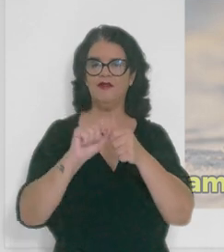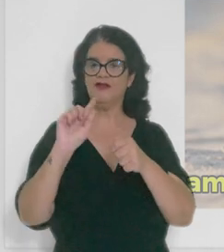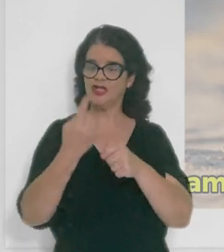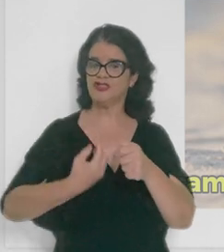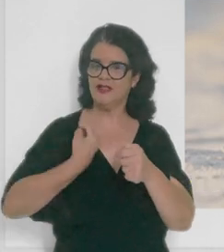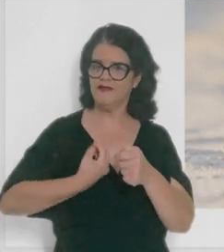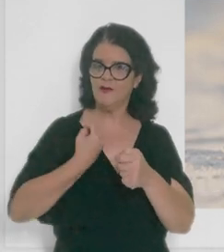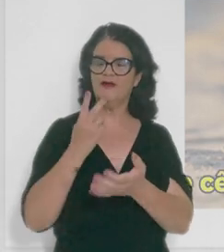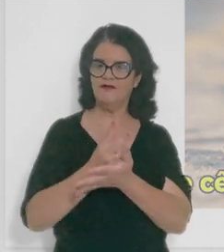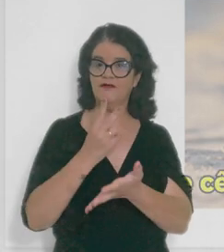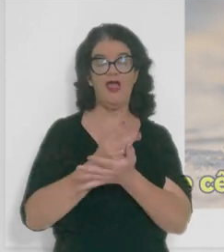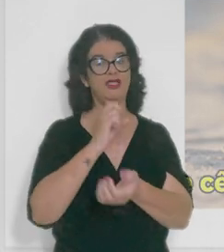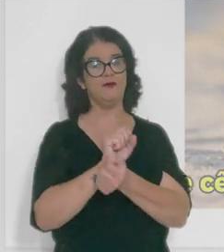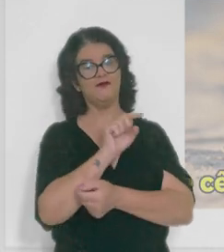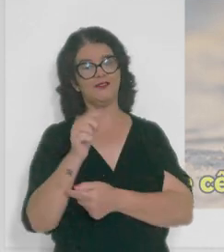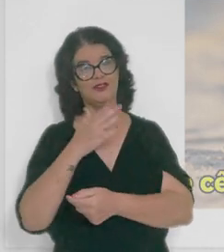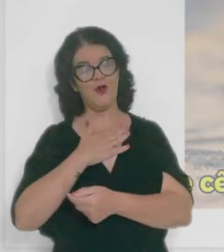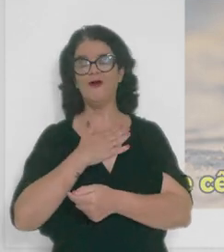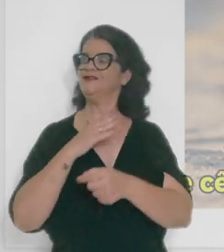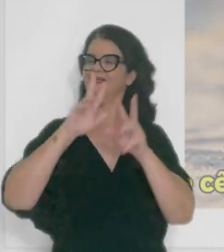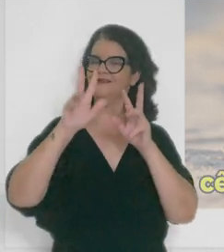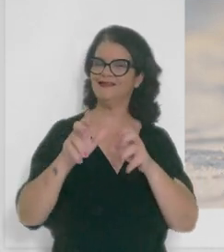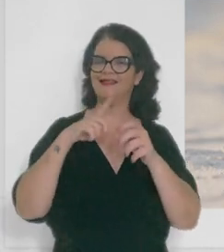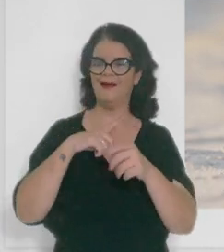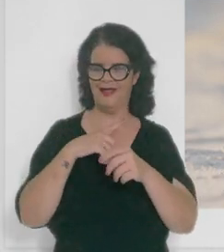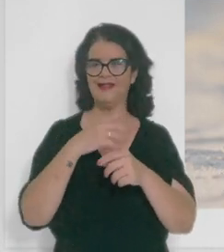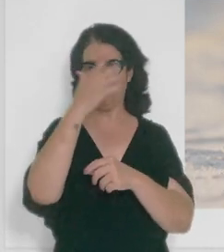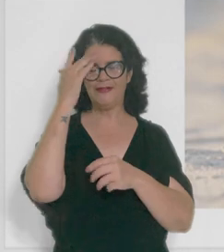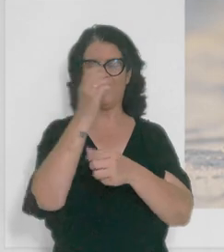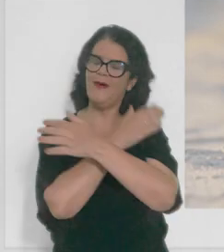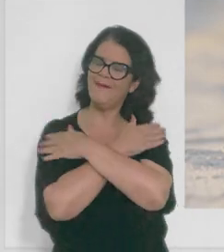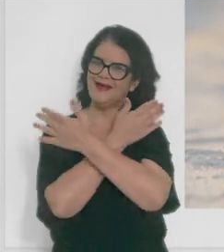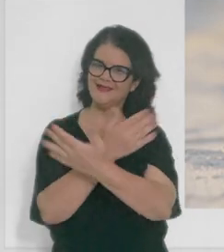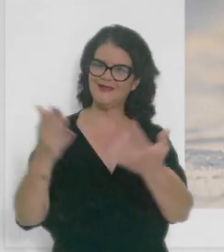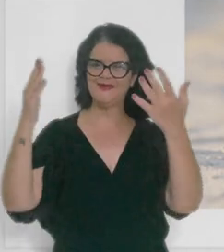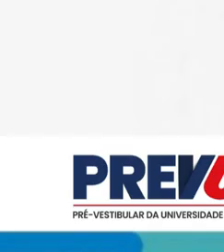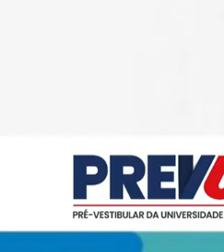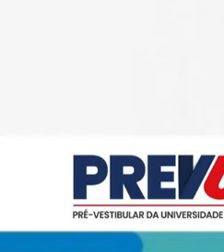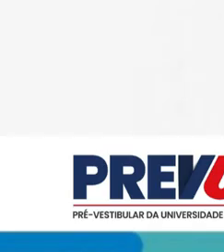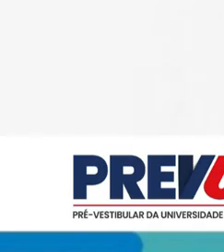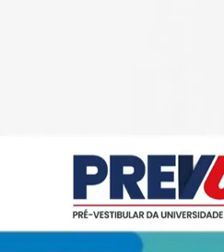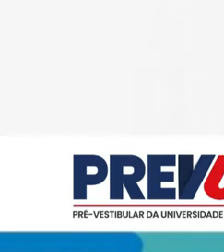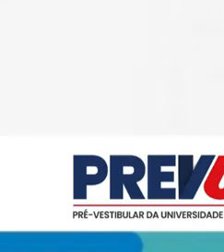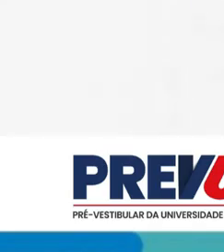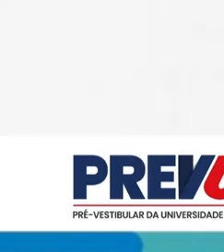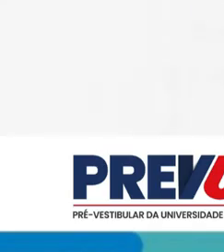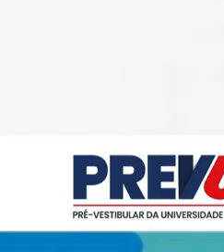utilize e sobrevive. Eu espero que vocês tenham gostado dessa temática de overstar, pessoal. Um abraço. Um